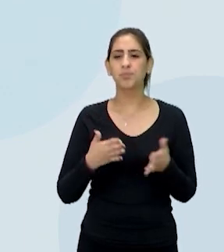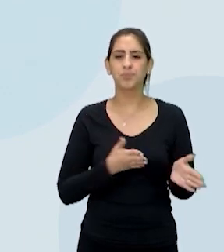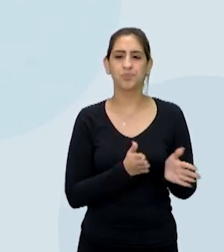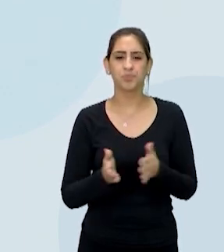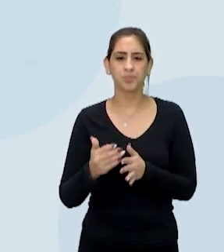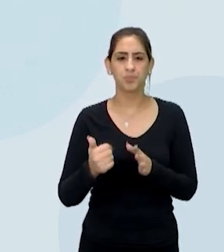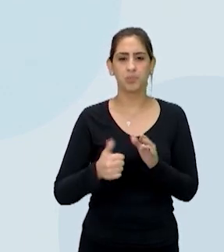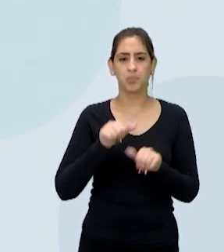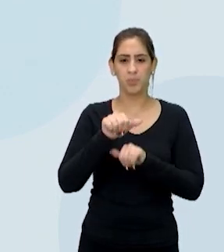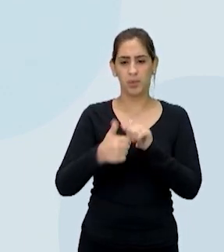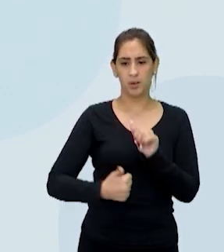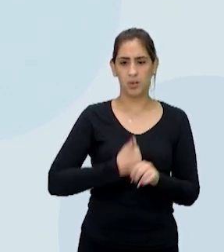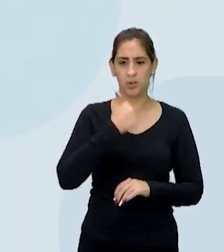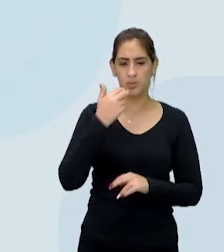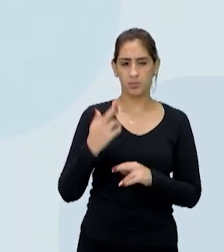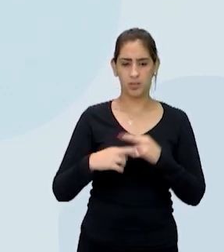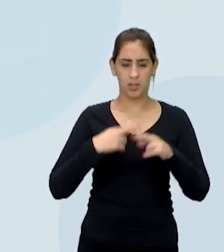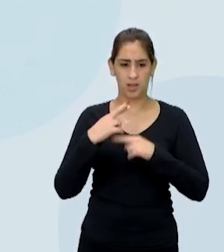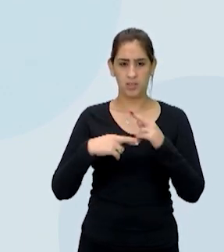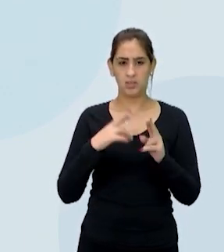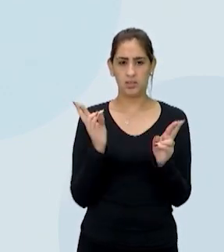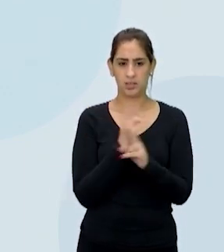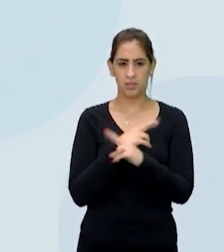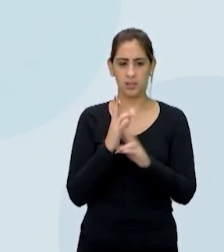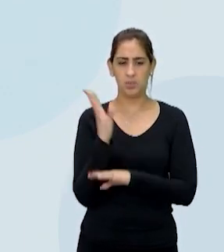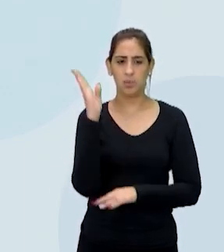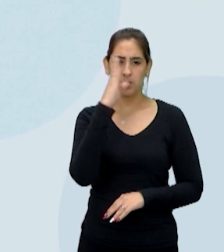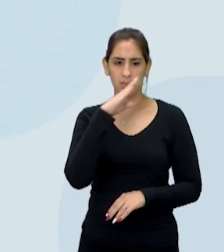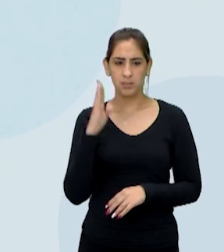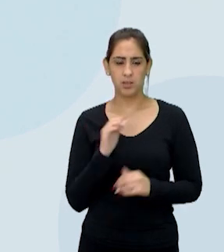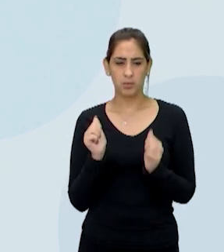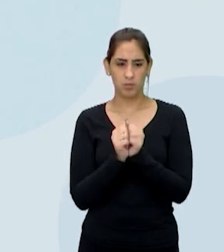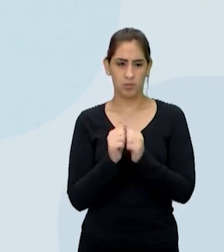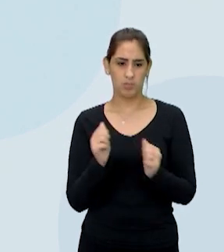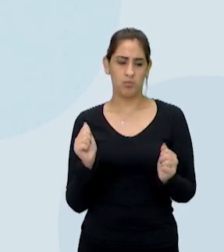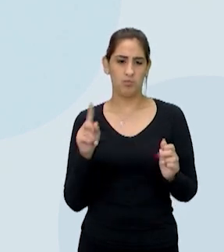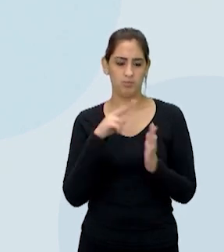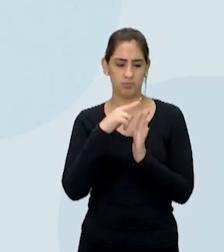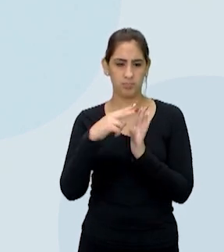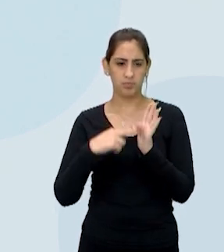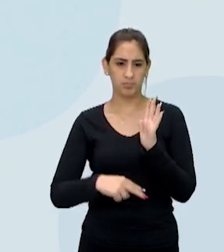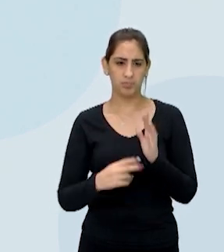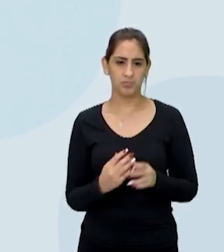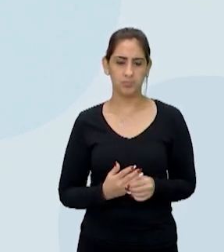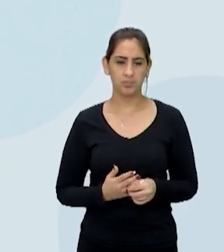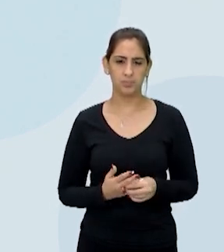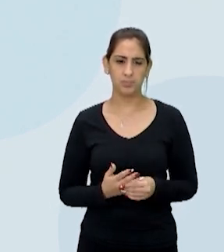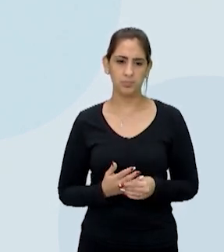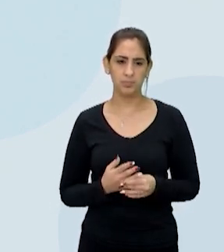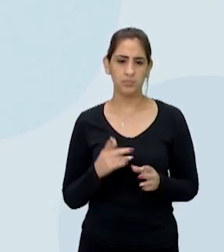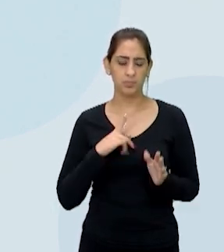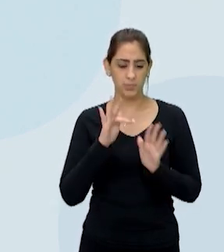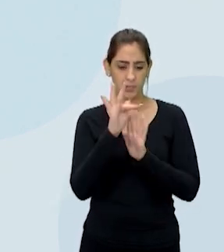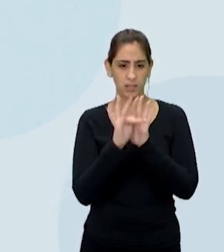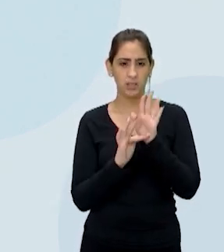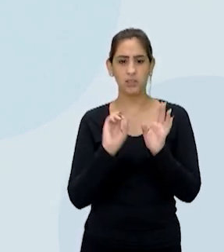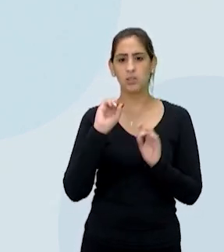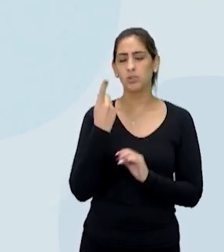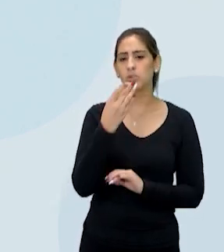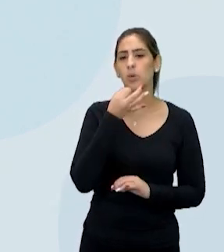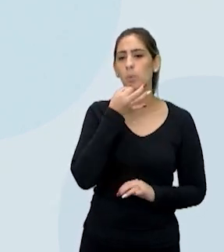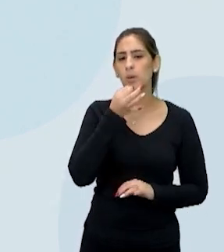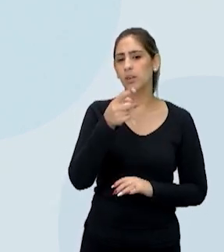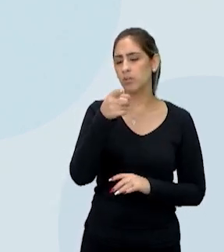melhorar a relação do brasileiro com a leitura? Aí você pode colocar tanto o segundo texto como a sua